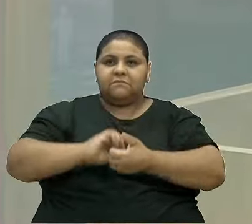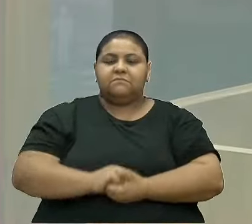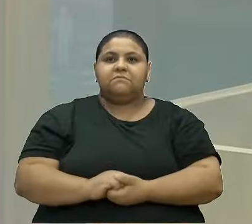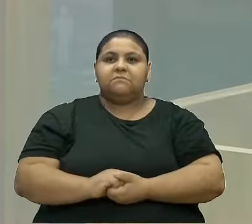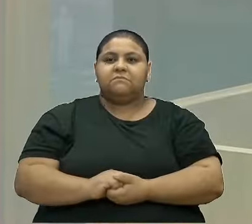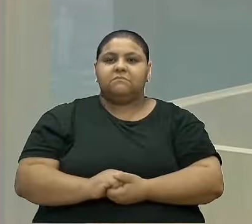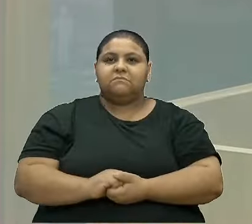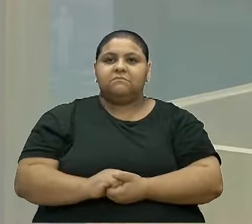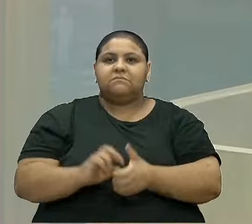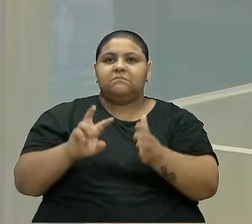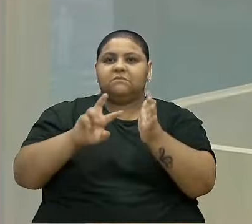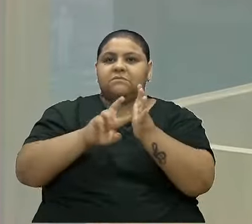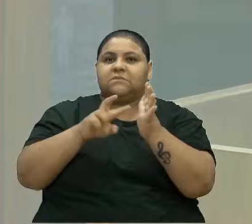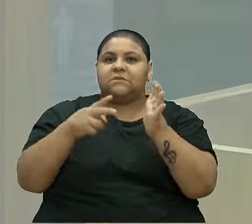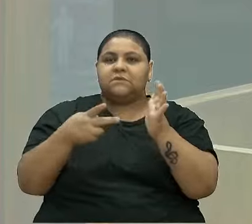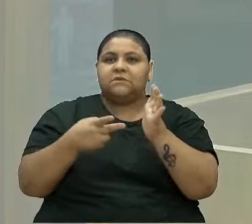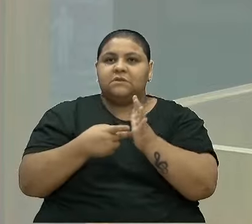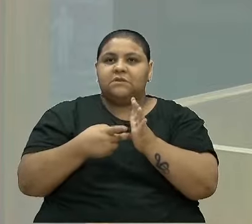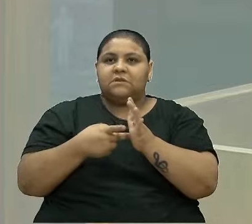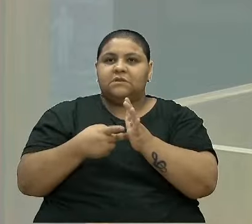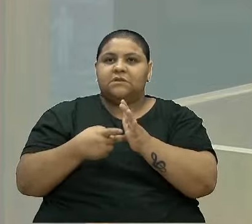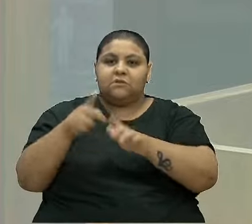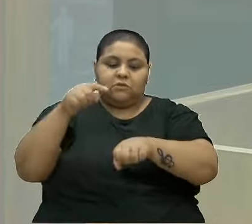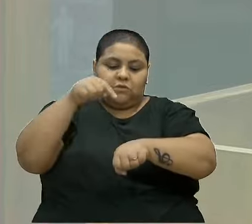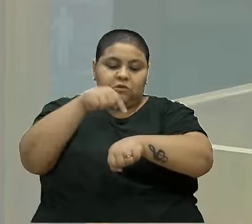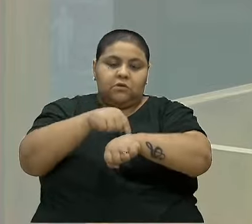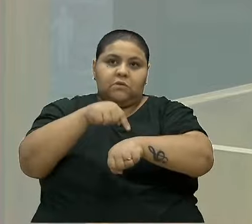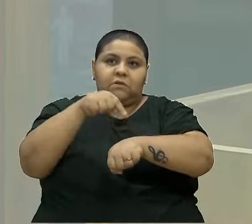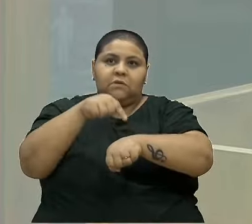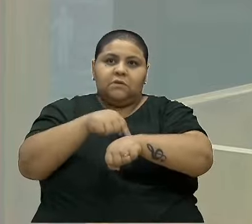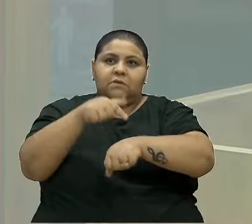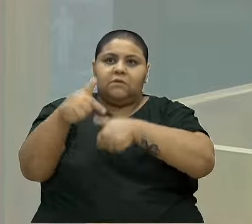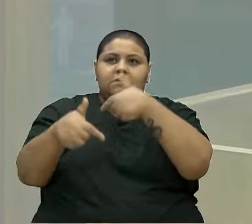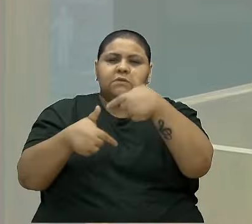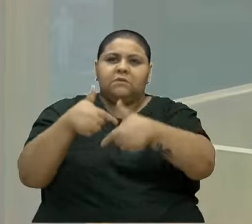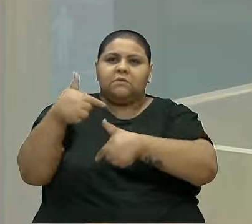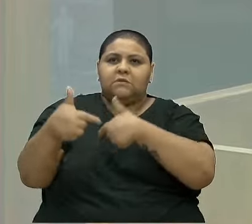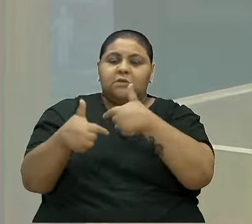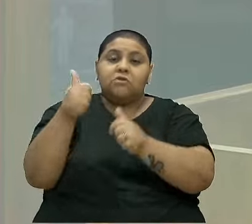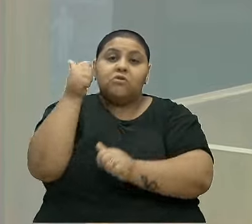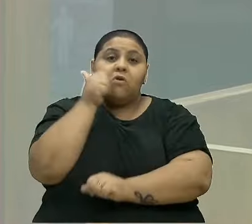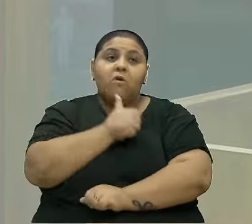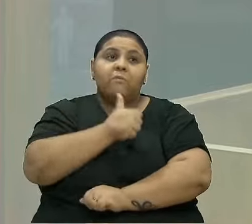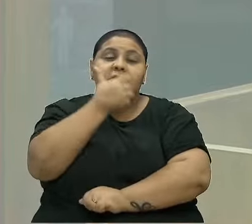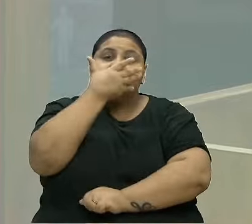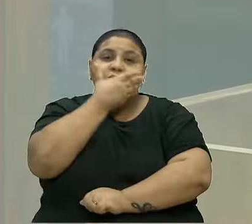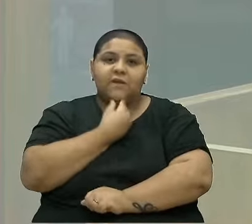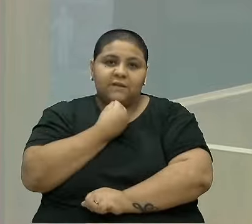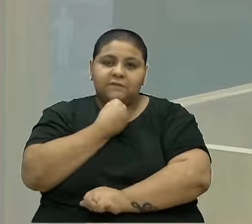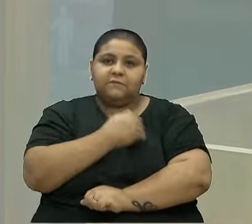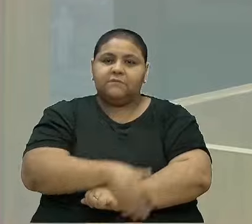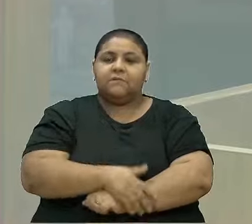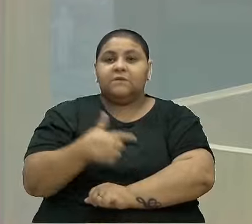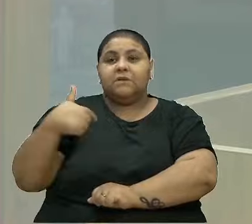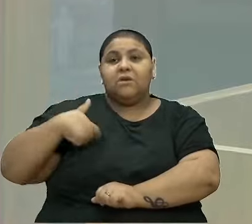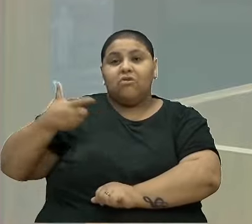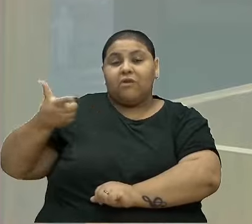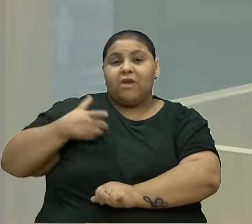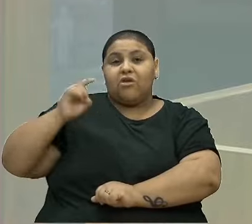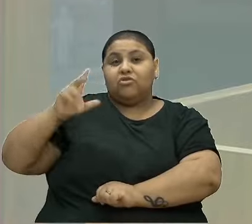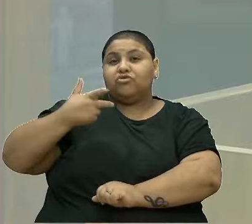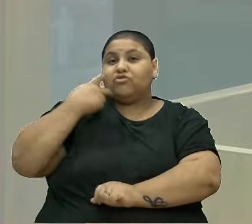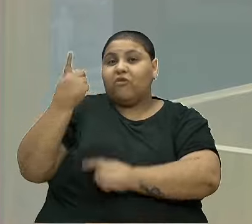respeito à carga horária dos trabalhadores e das trabalhadoras. E eu quero só citar